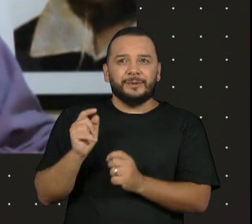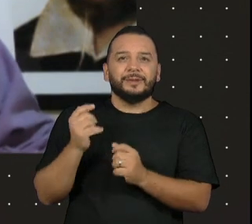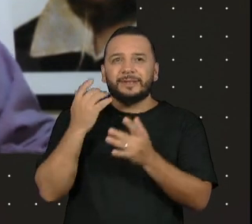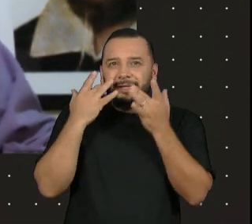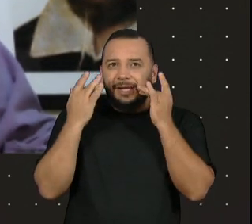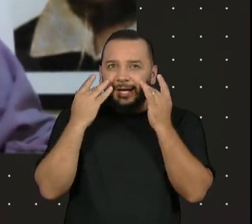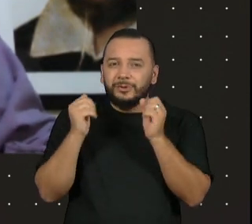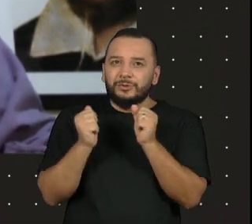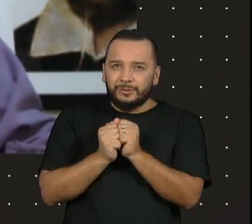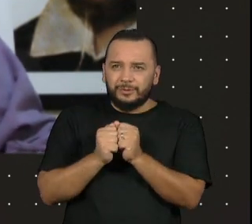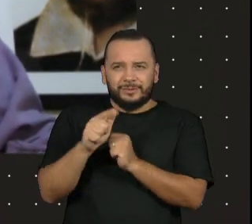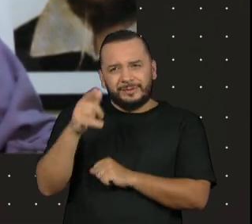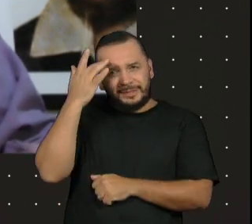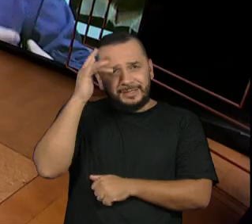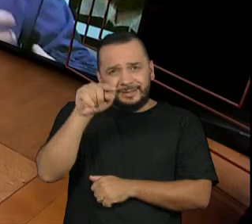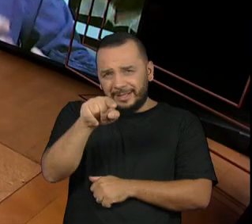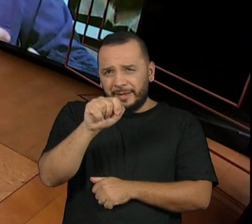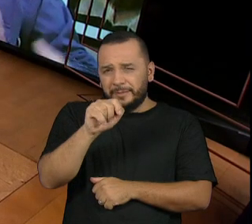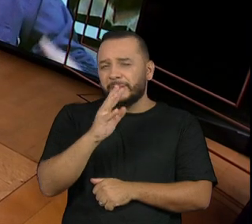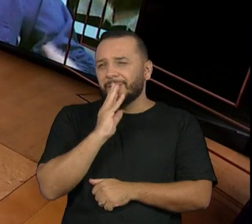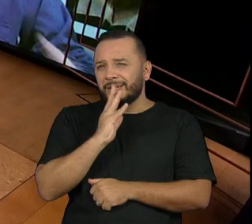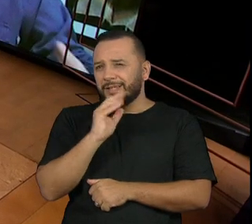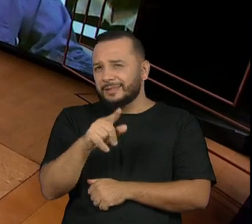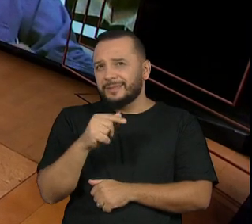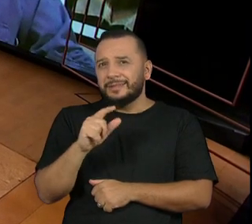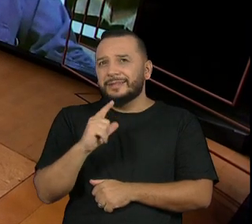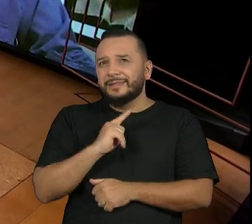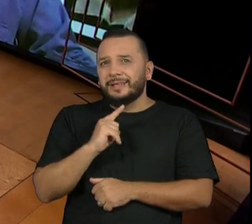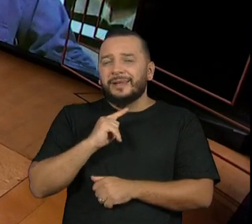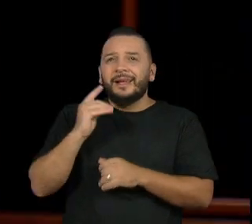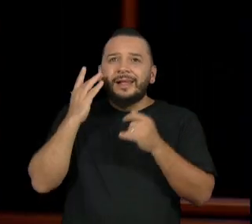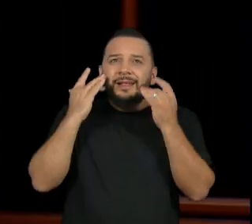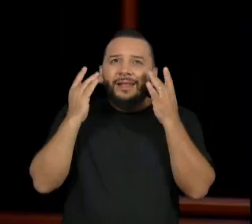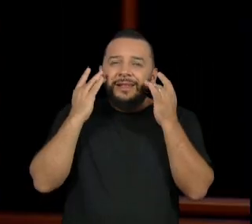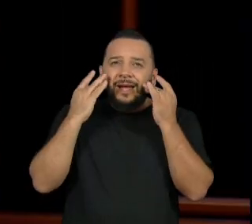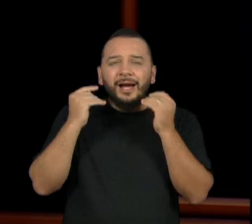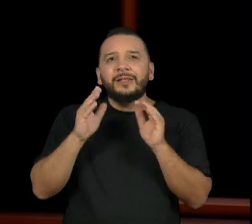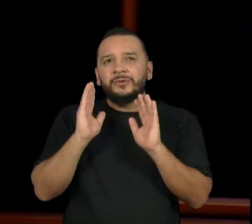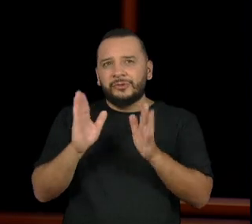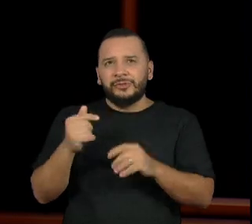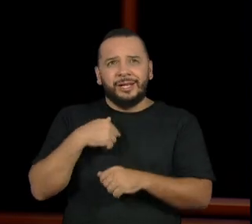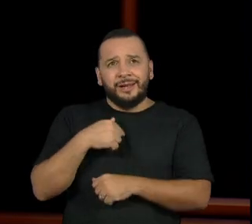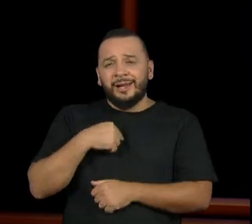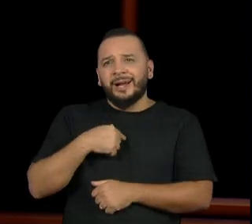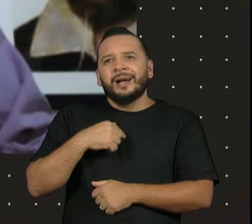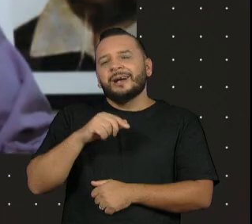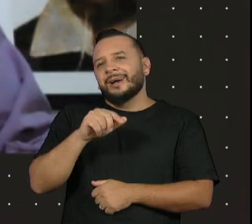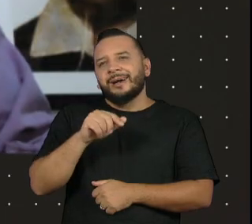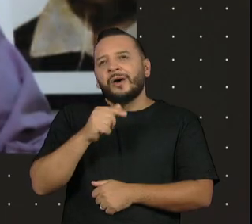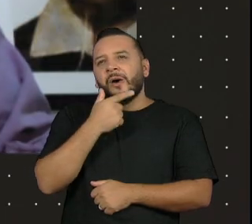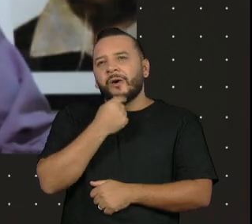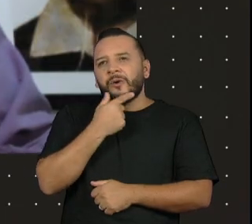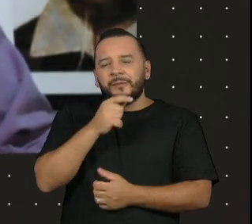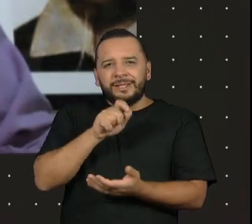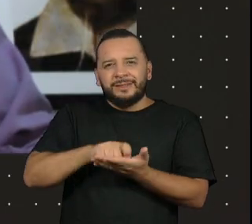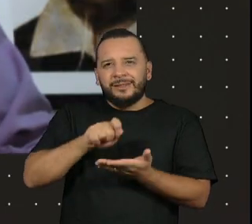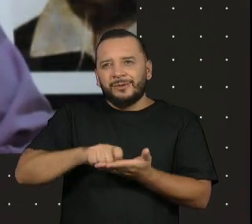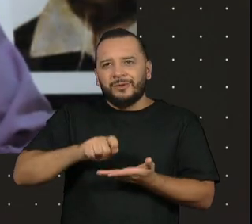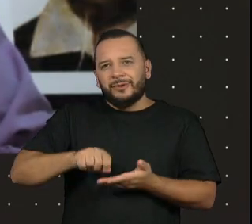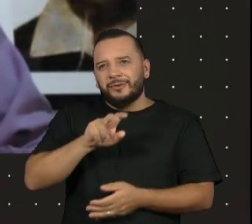uma peça, não sei se vocês sabem, uma peça densa do remate, que é um escritor que